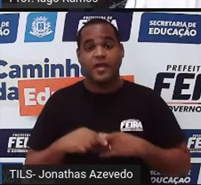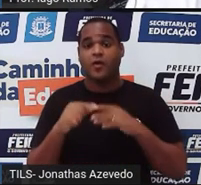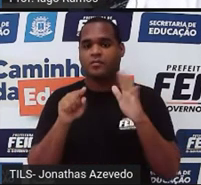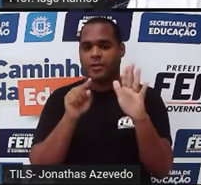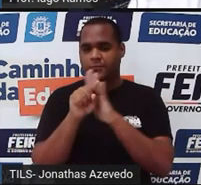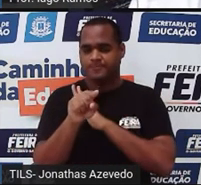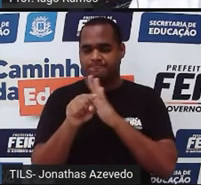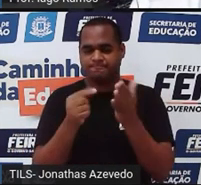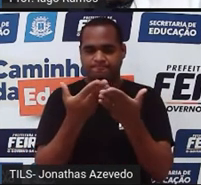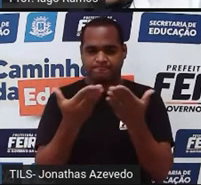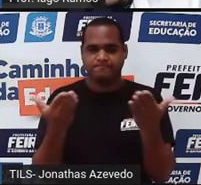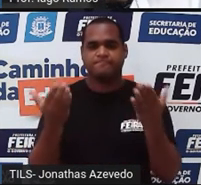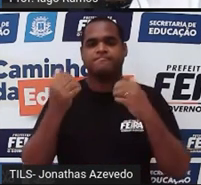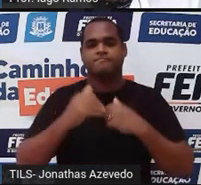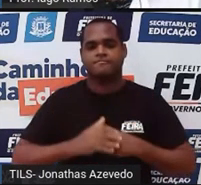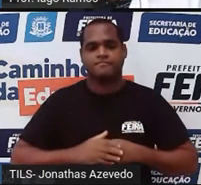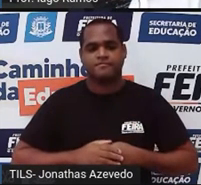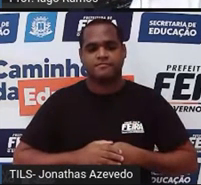a pergunta é